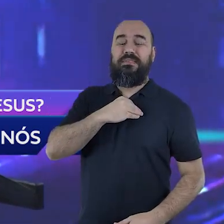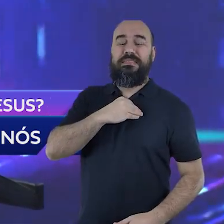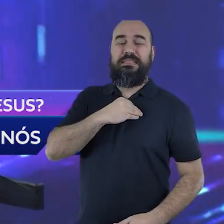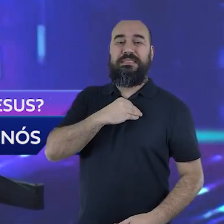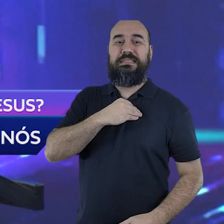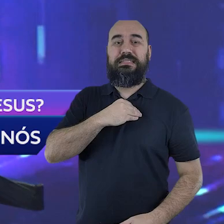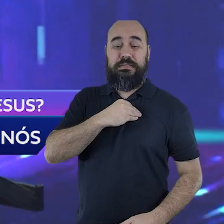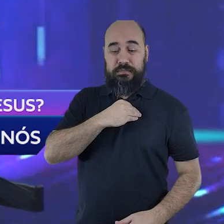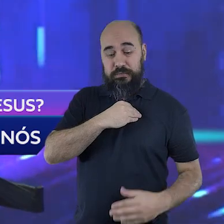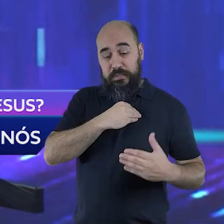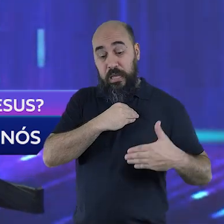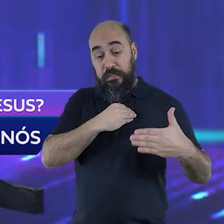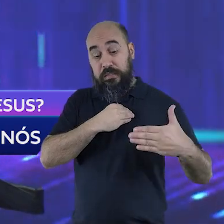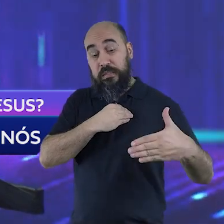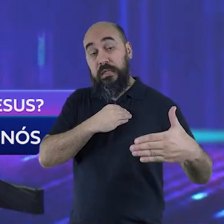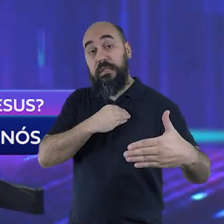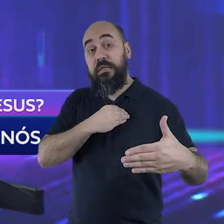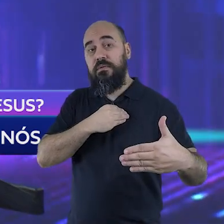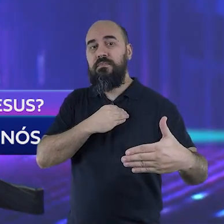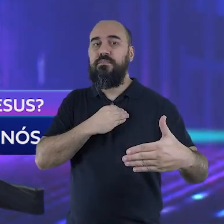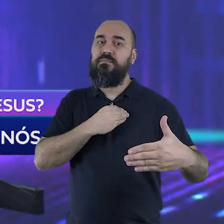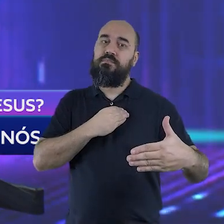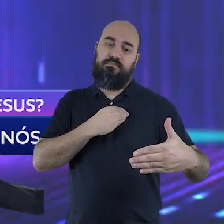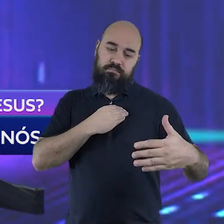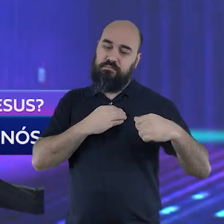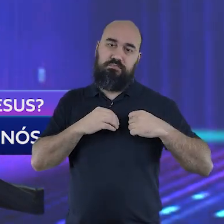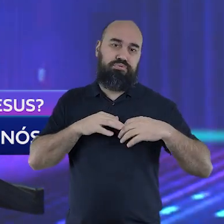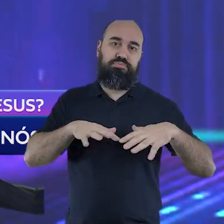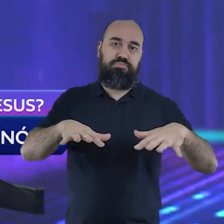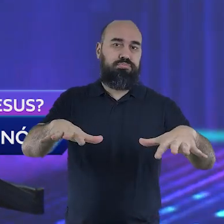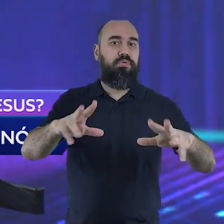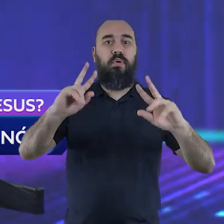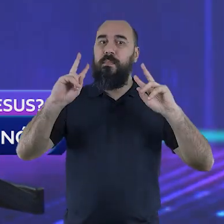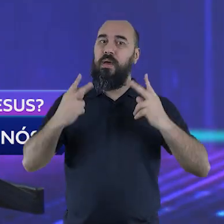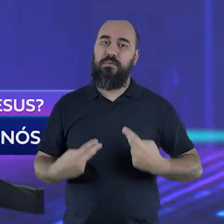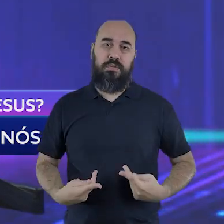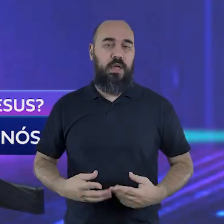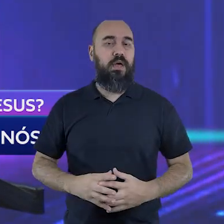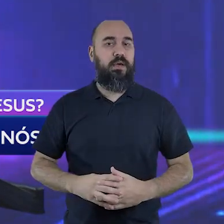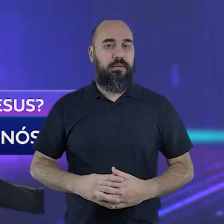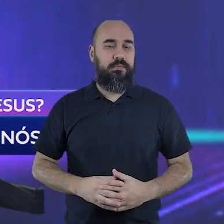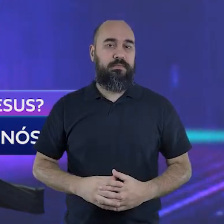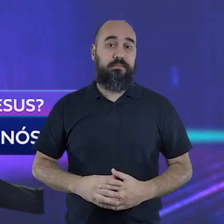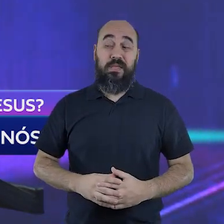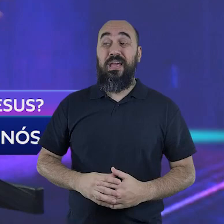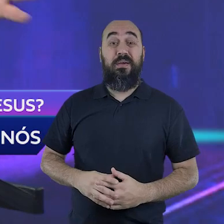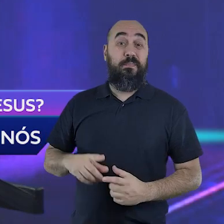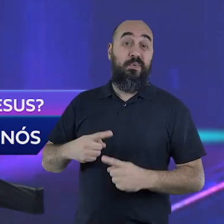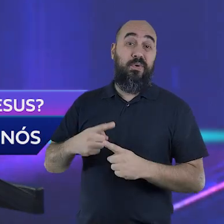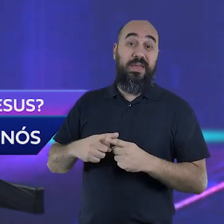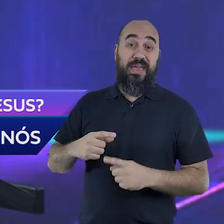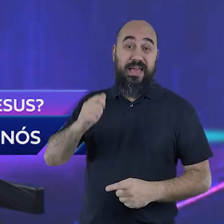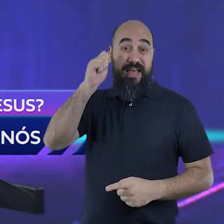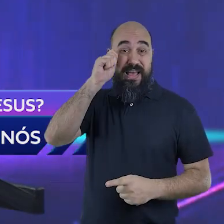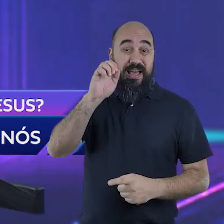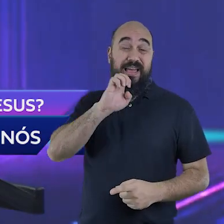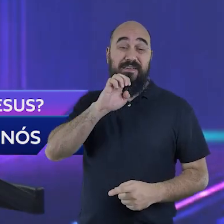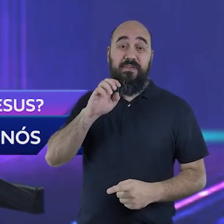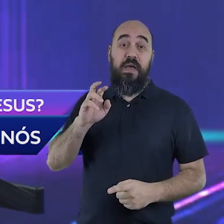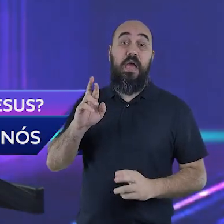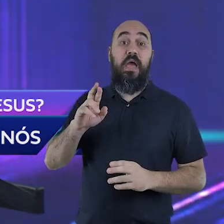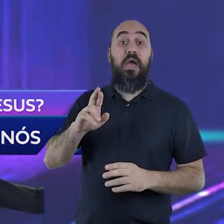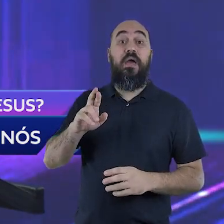a humanidade, levaram todos nós juntos, porque eles nos representavam.